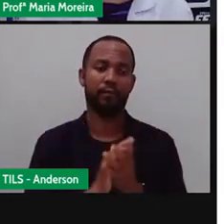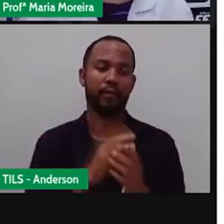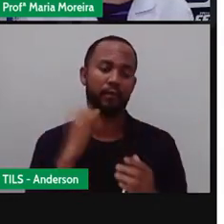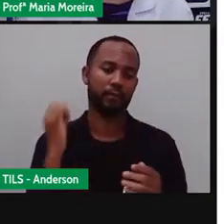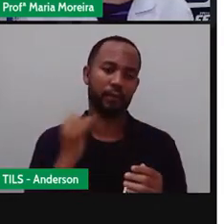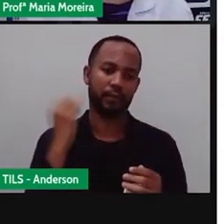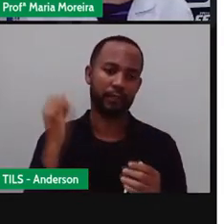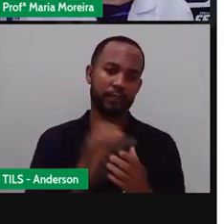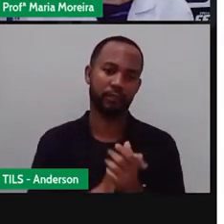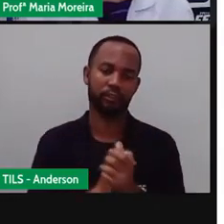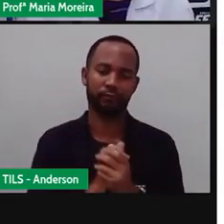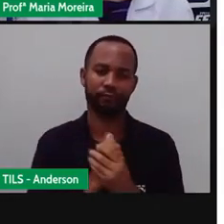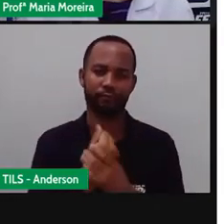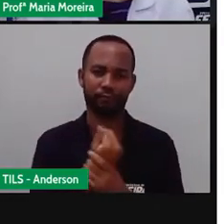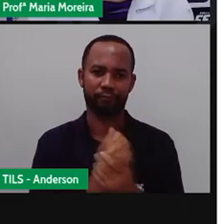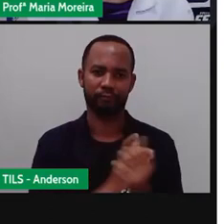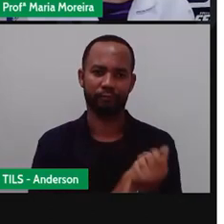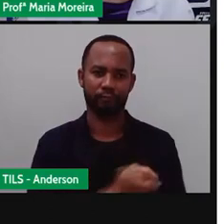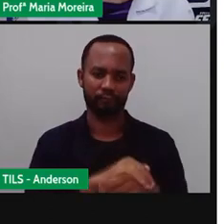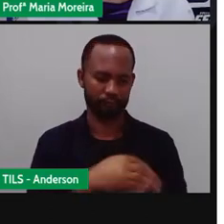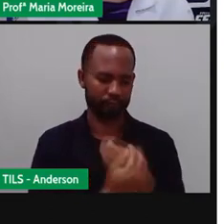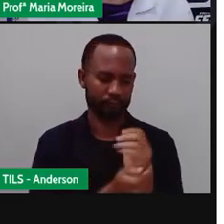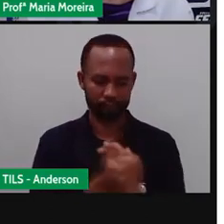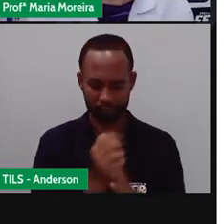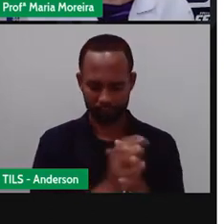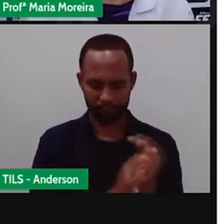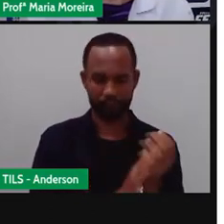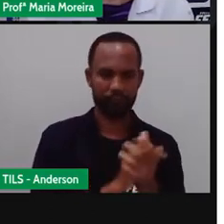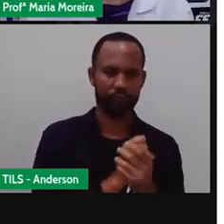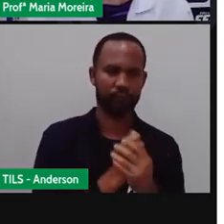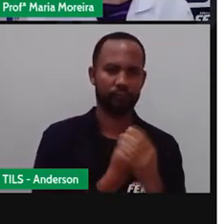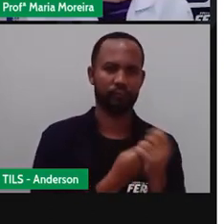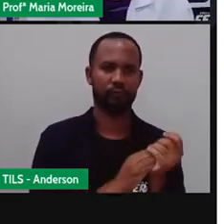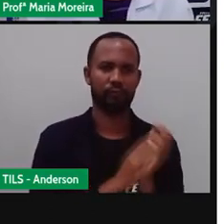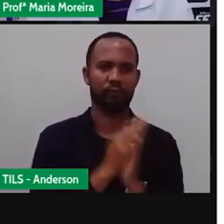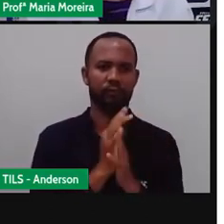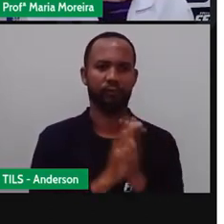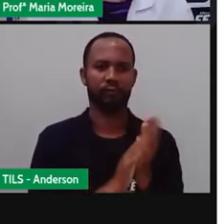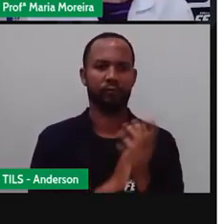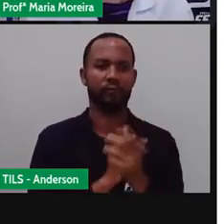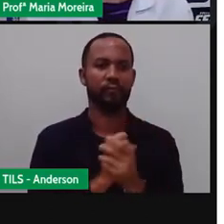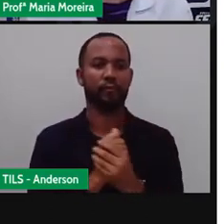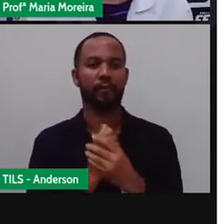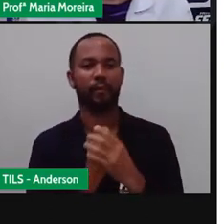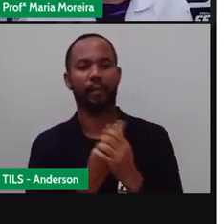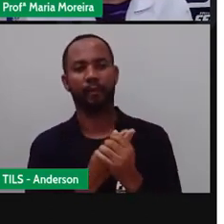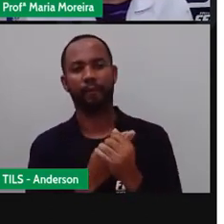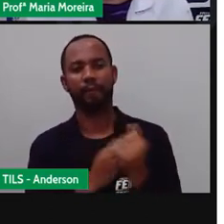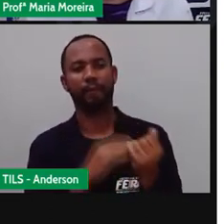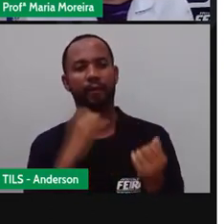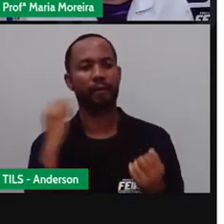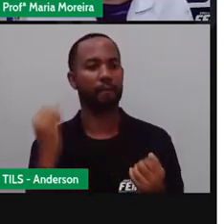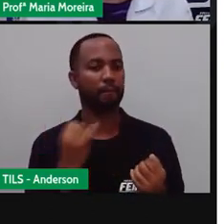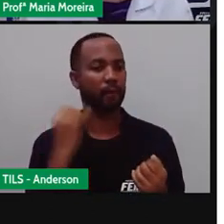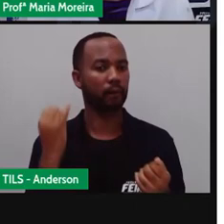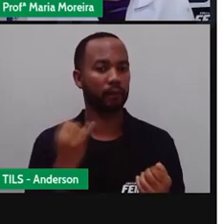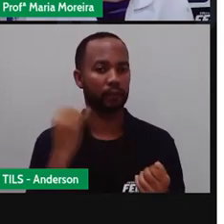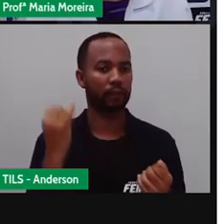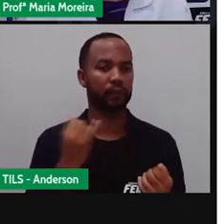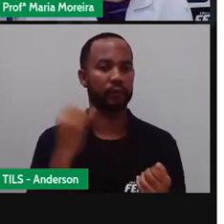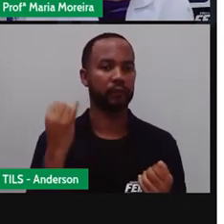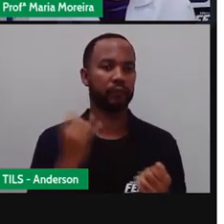não deixem De se proteger Em momento Algum Porque é isso Gente É absurdamente Importante Tá?